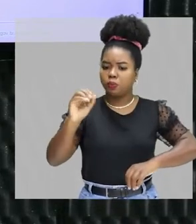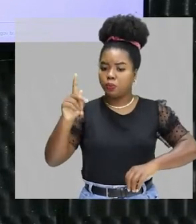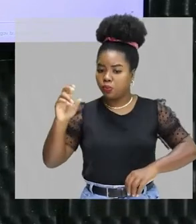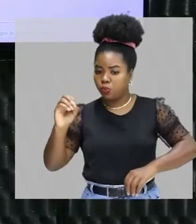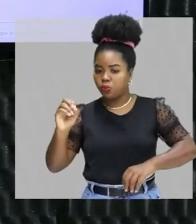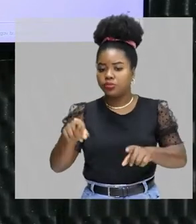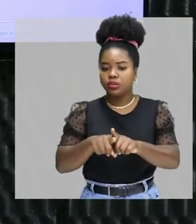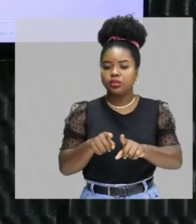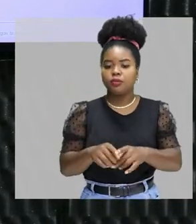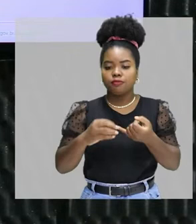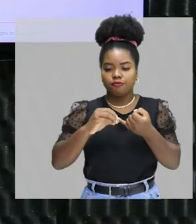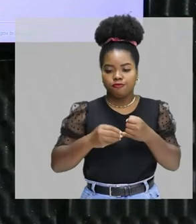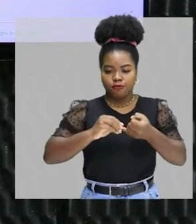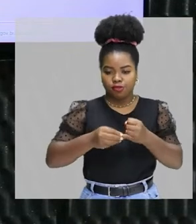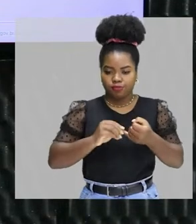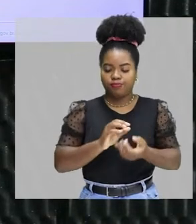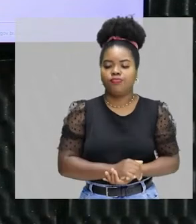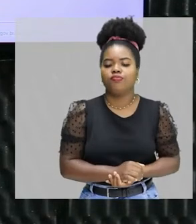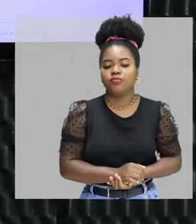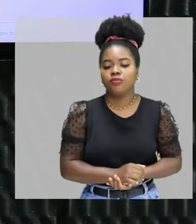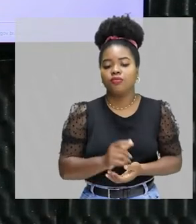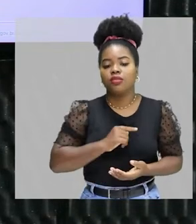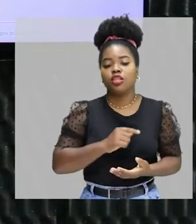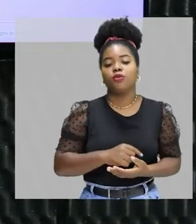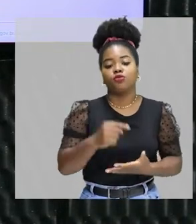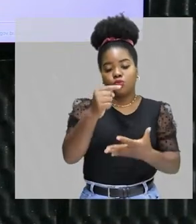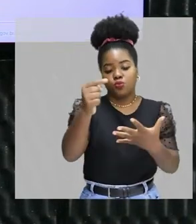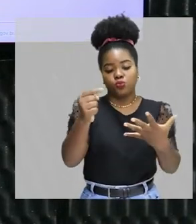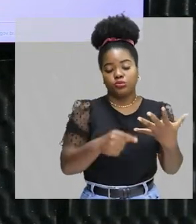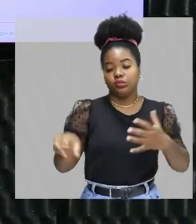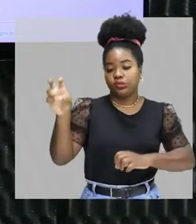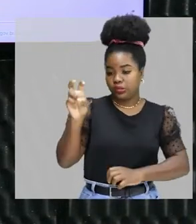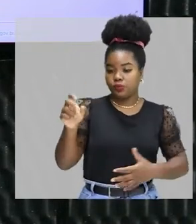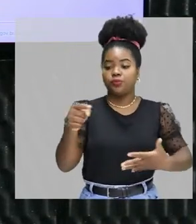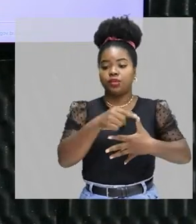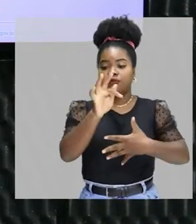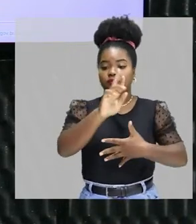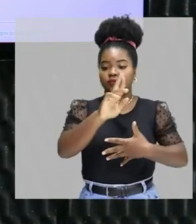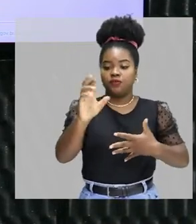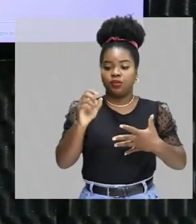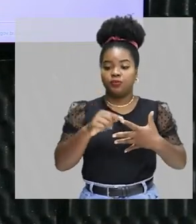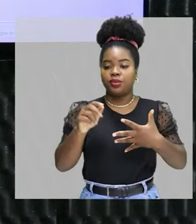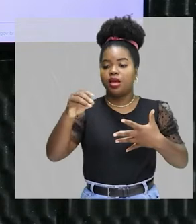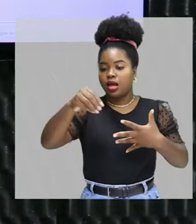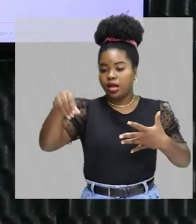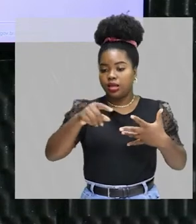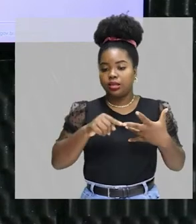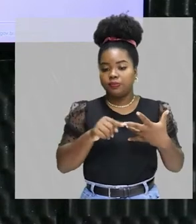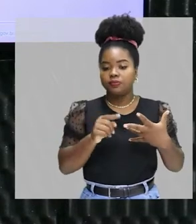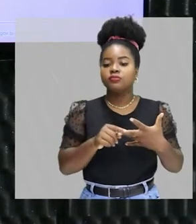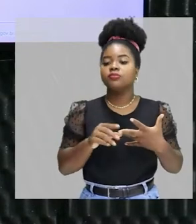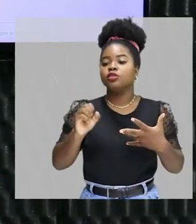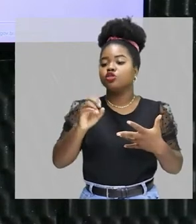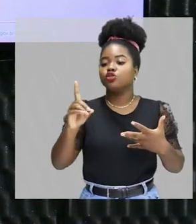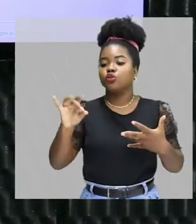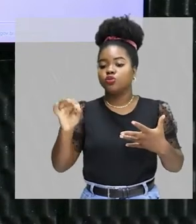ok? Nós temos aqui, turminha, cinco componentes. Limalha de ferro, areia, cloreto de sódio, as